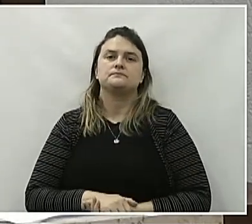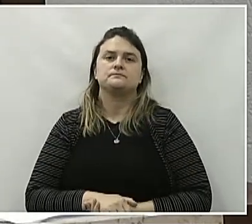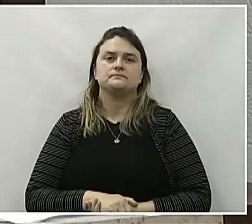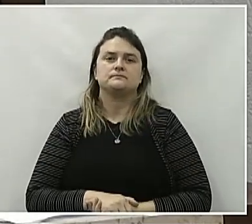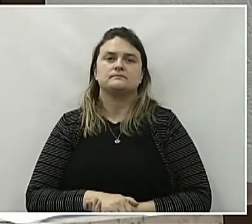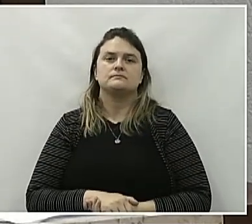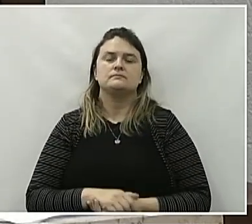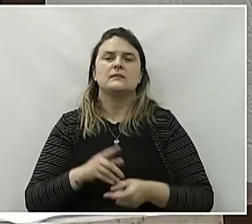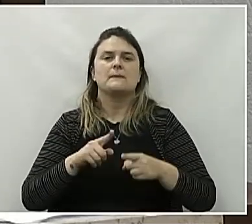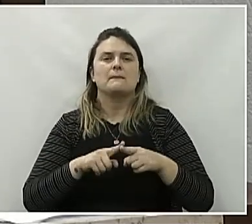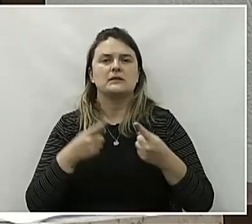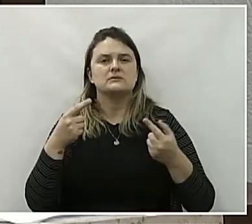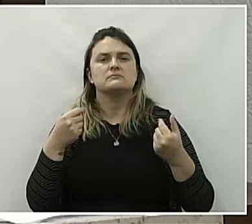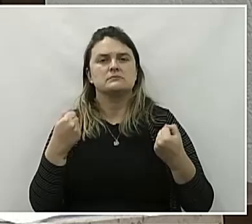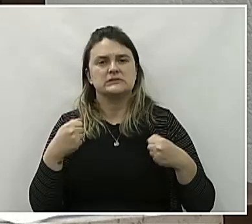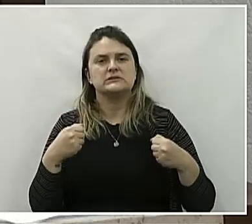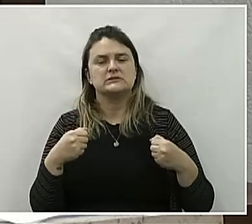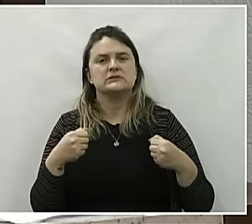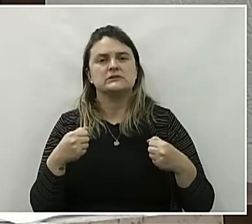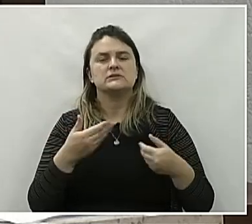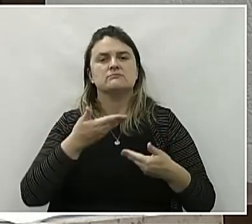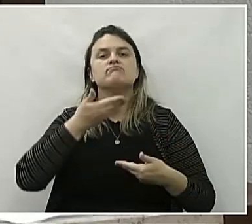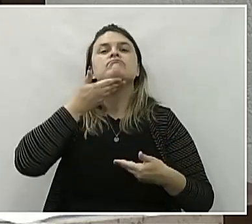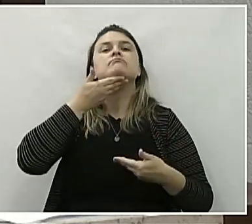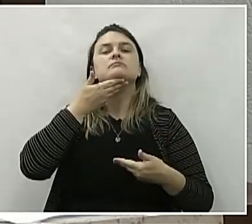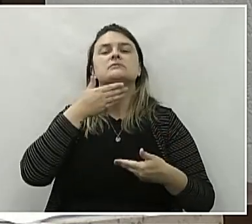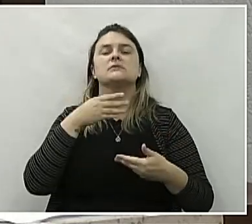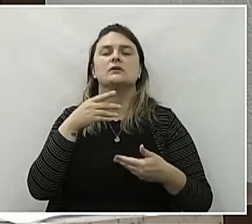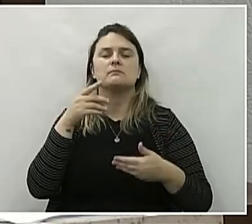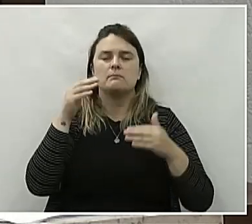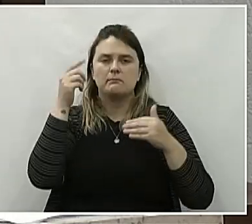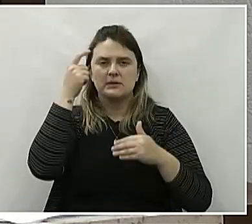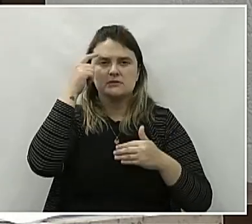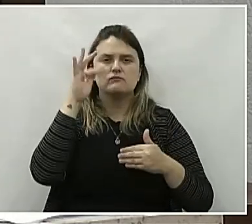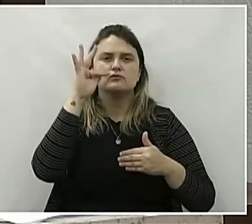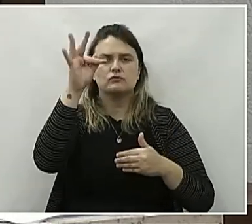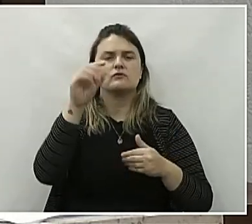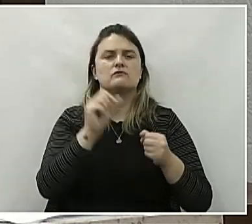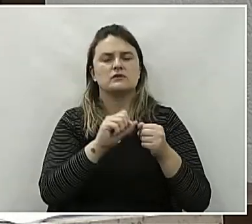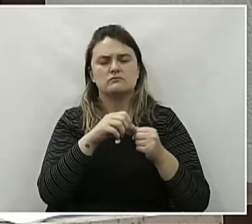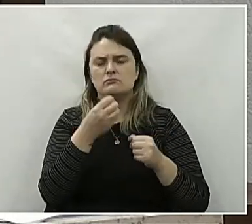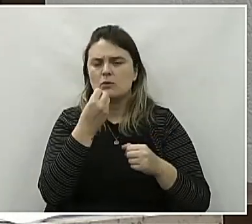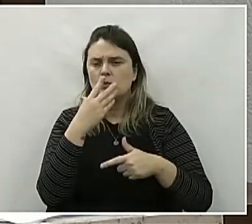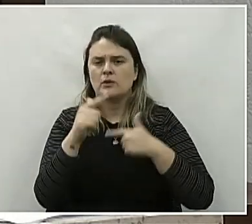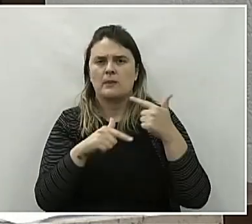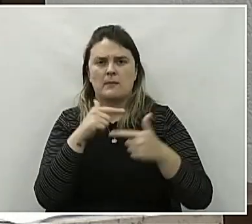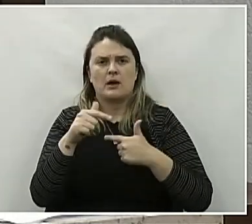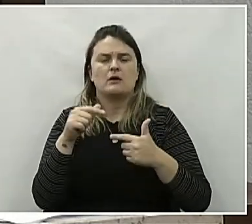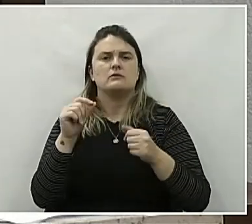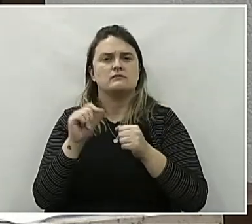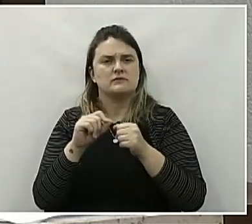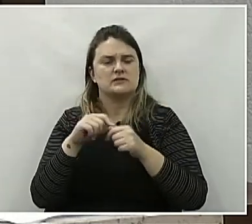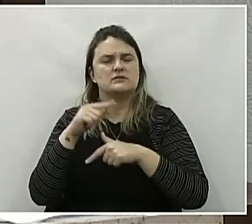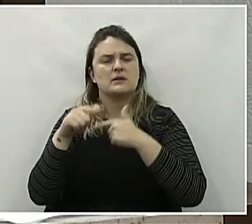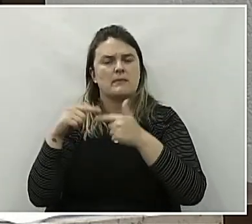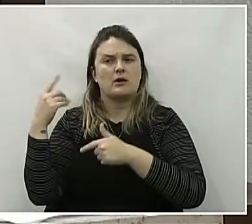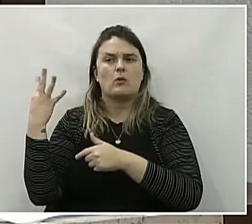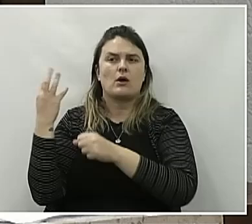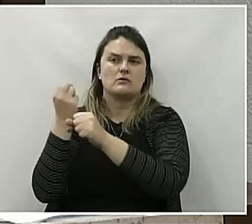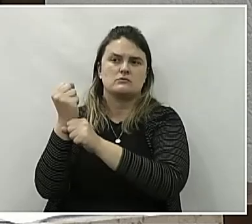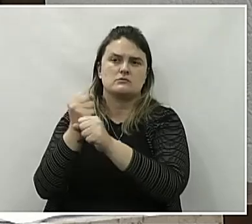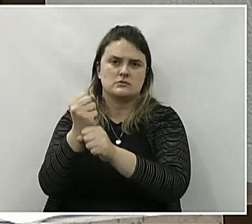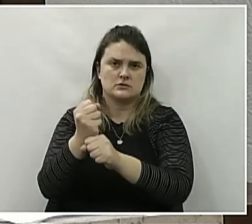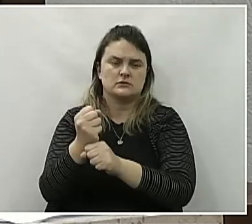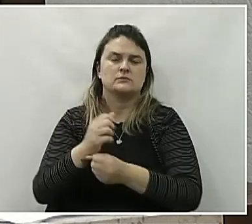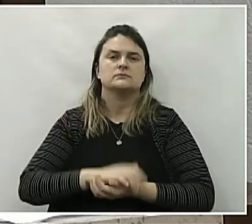mas tem que sair com a cabeça erguida, pois vocês fizeram muita coisa durante esses quatro anos aqui nessa